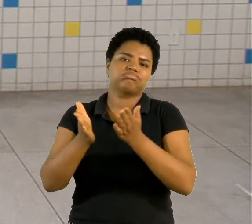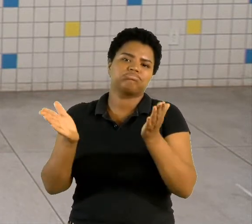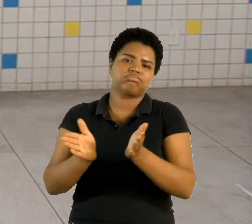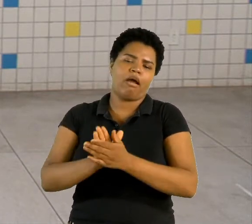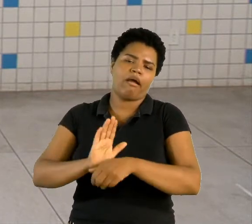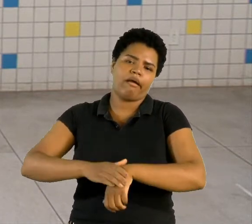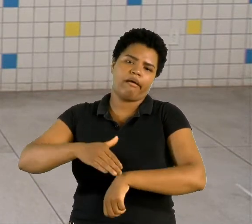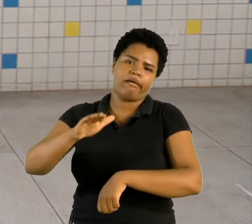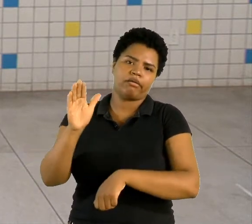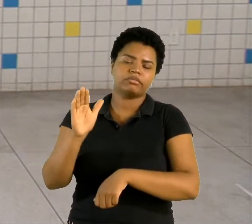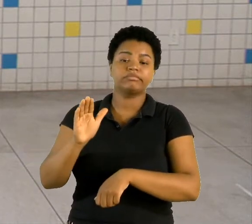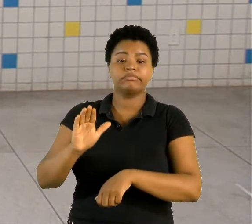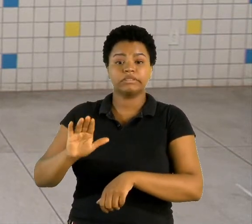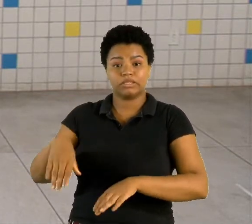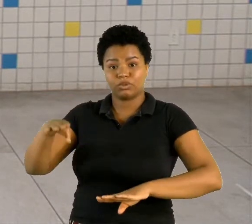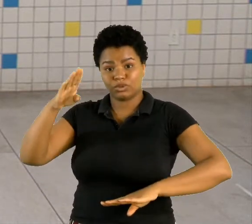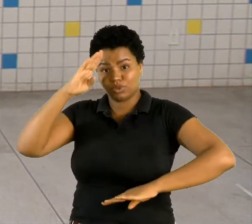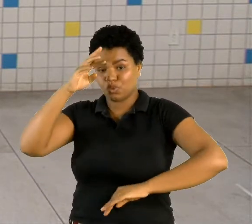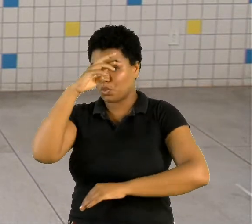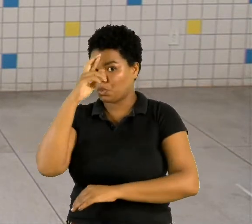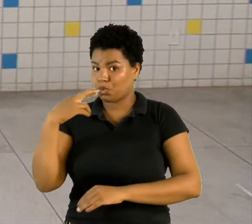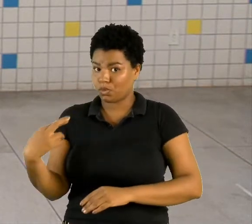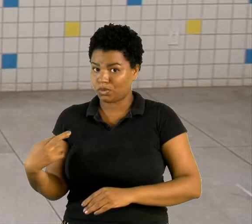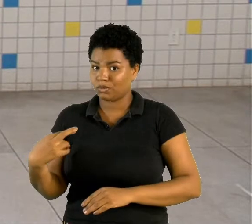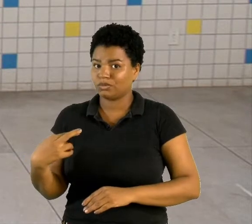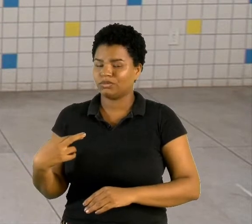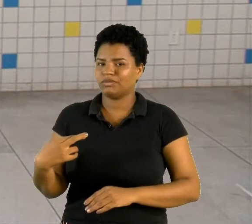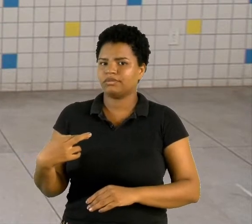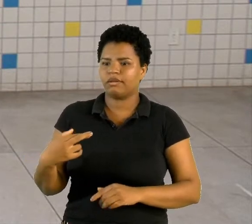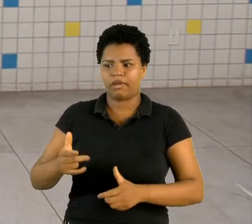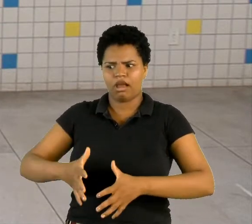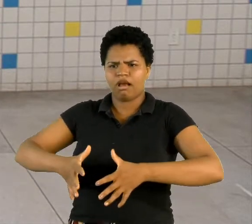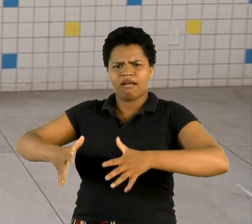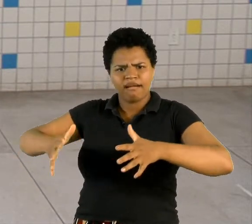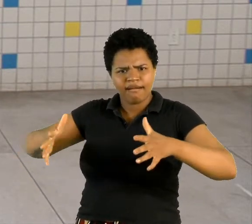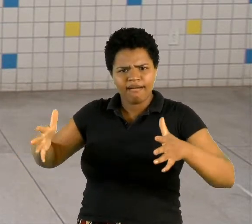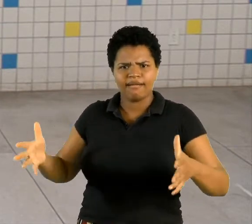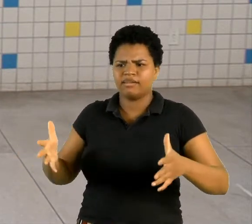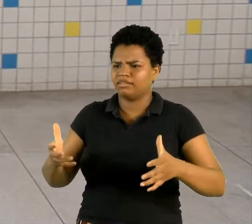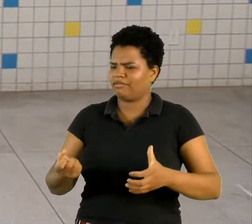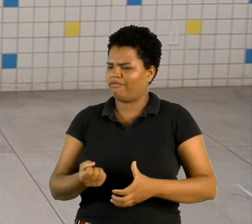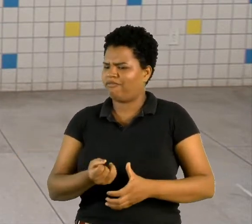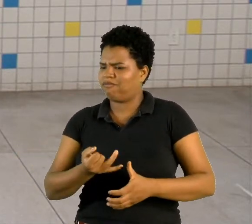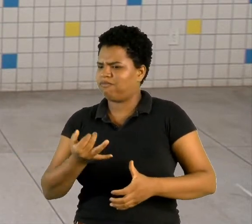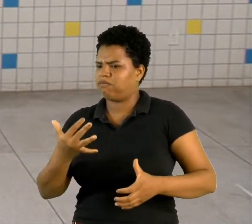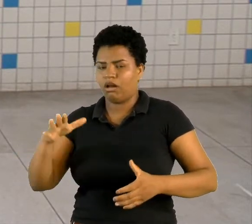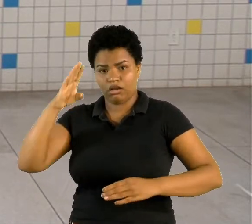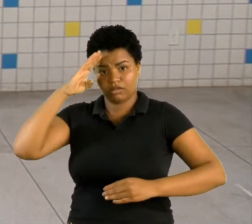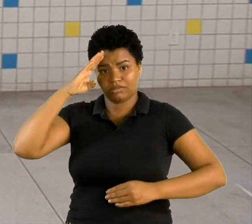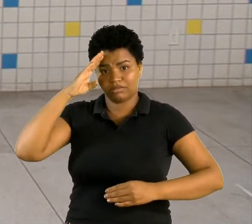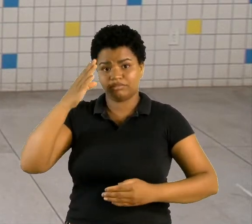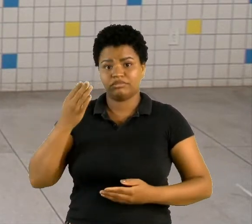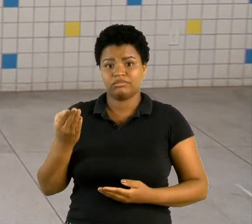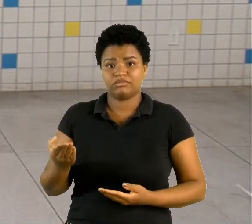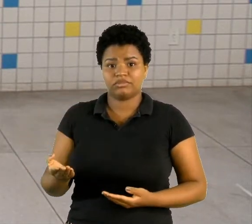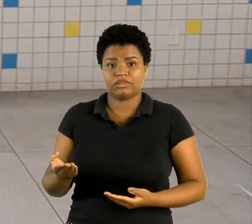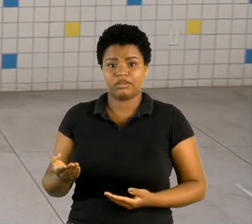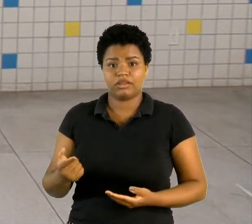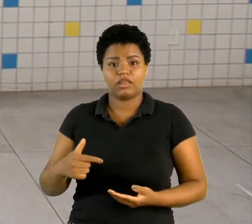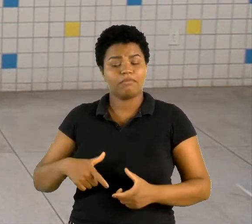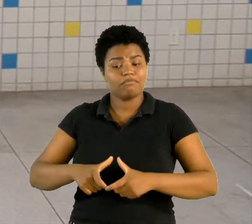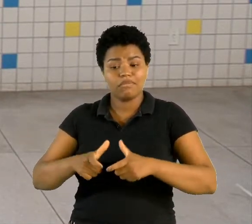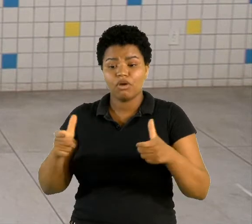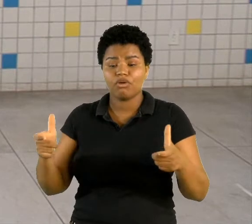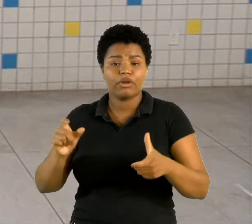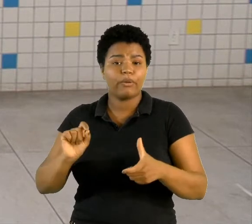O exército da Rússia, apesar de muito grande, apesar de terem muitos soldados, a grande maioria deles eram camponeses, que